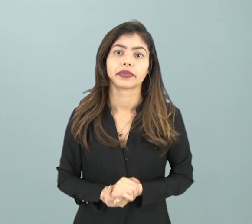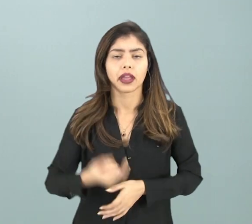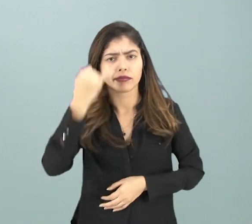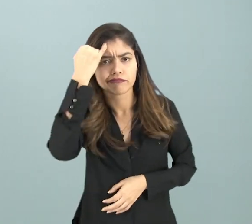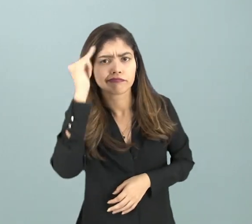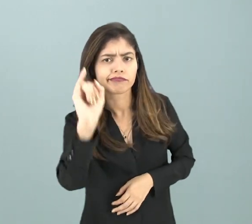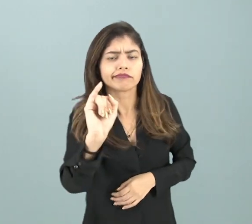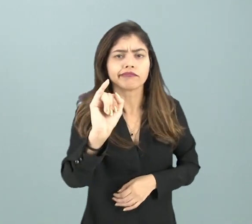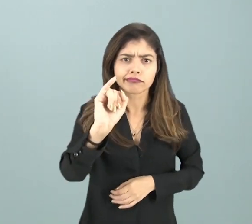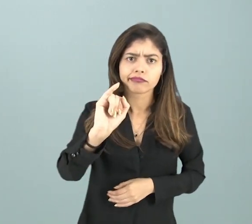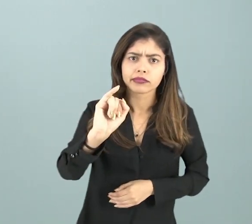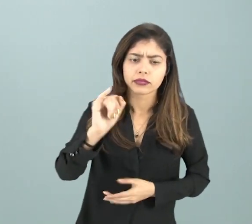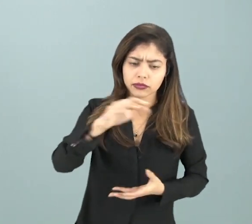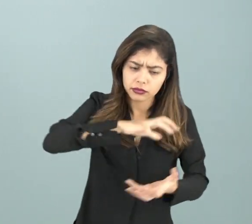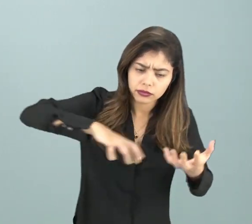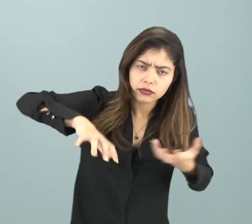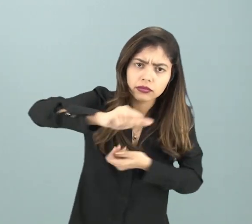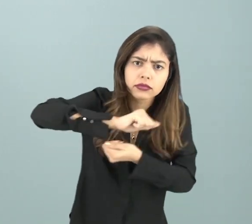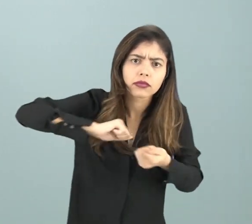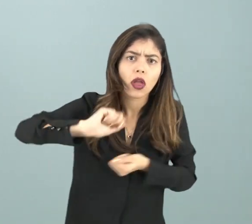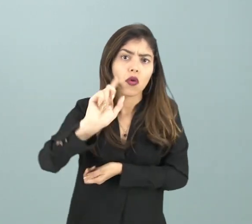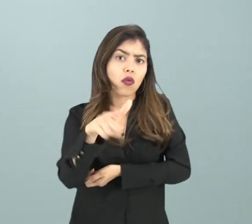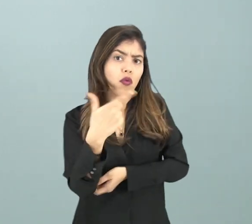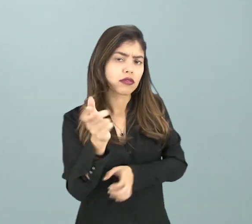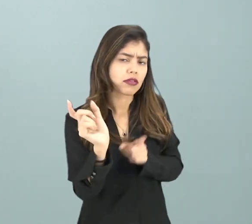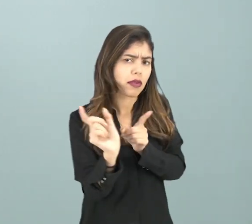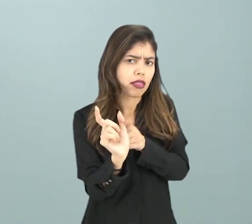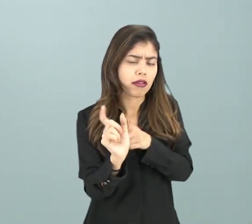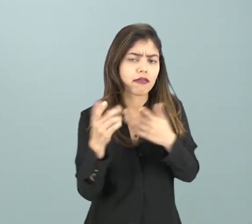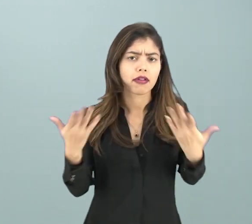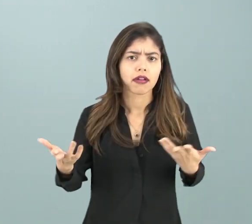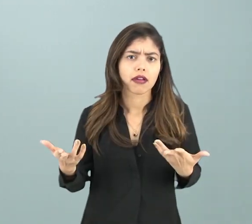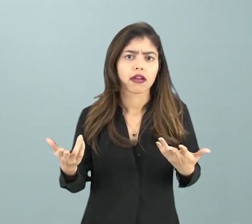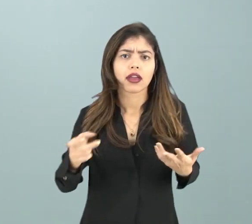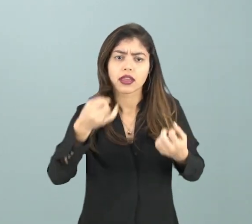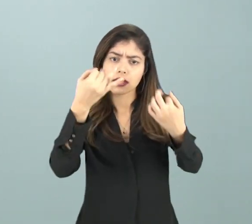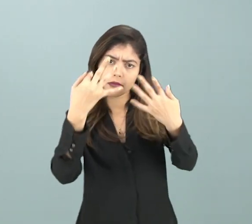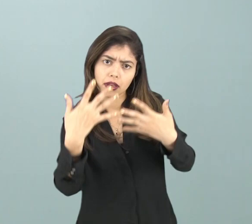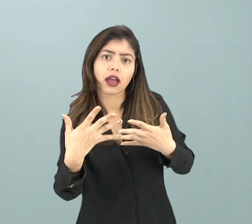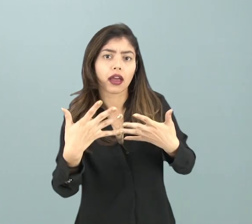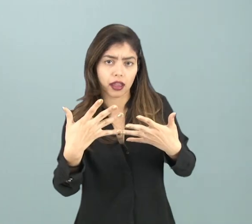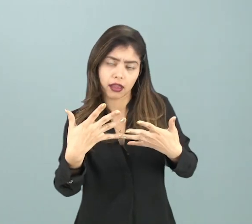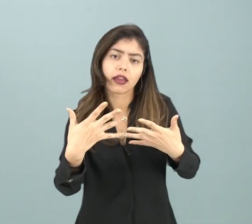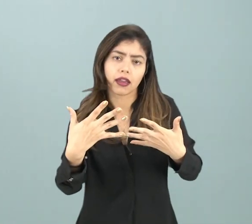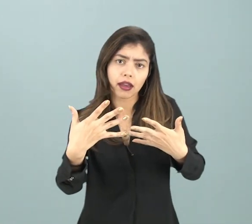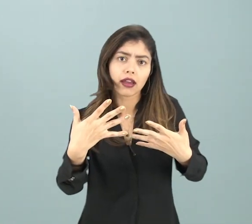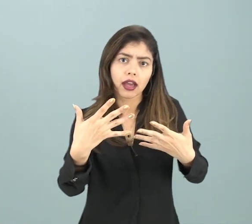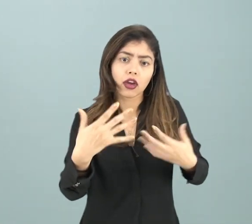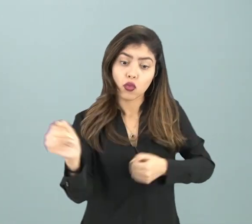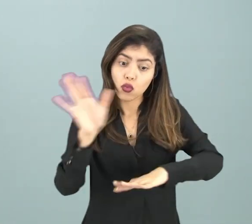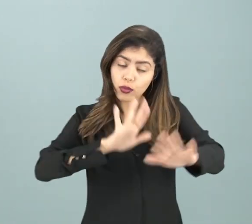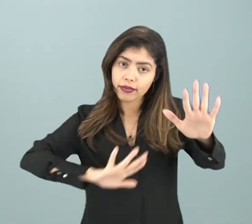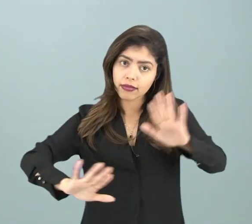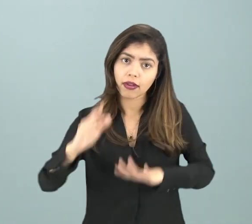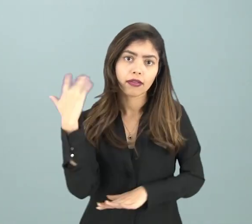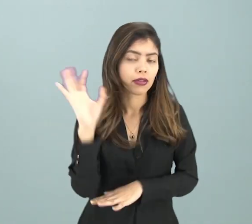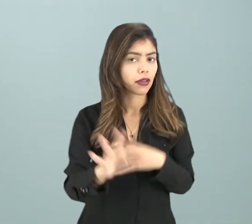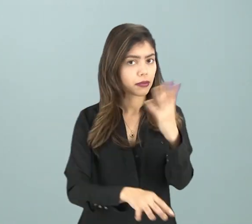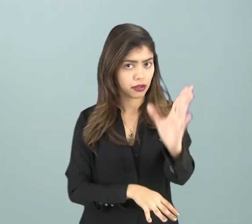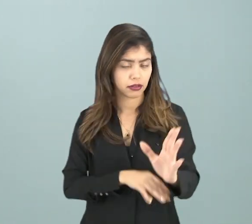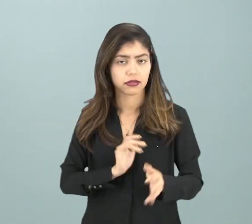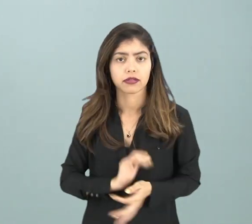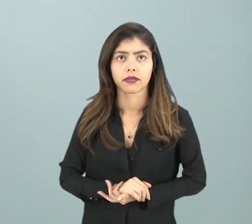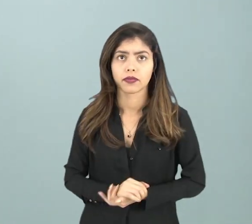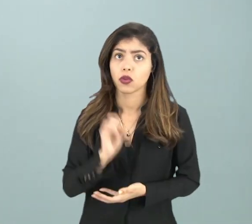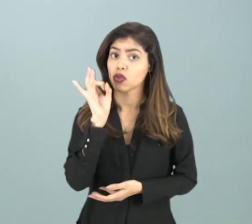ideia da sustentabilidade, ou em outras palavras, a respeito da necessidade da preservação ambiental.